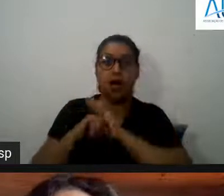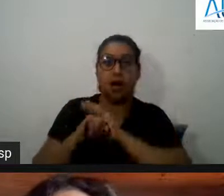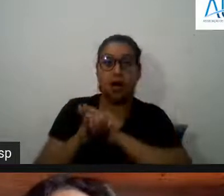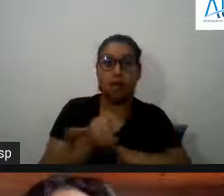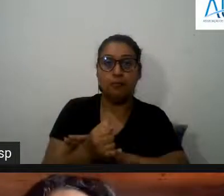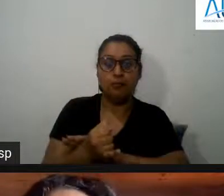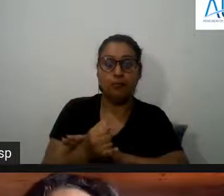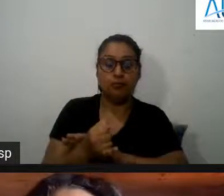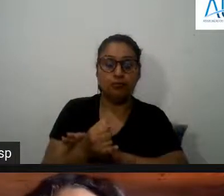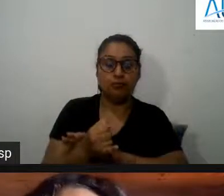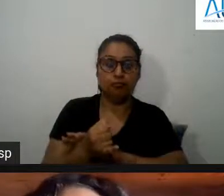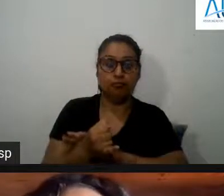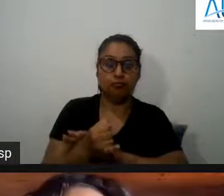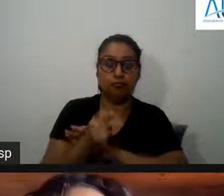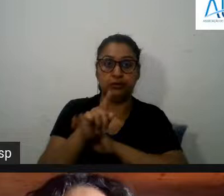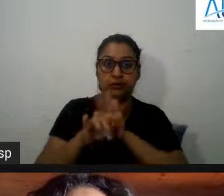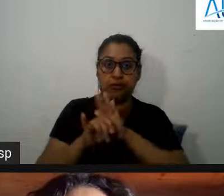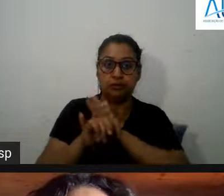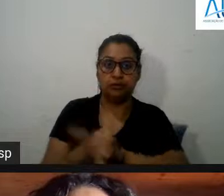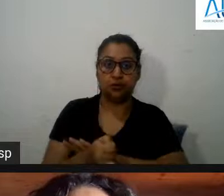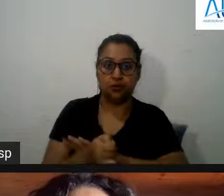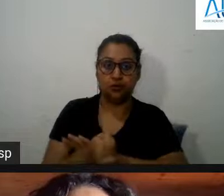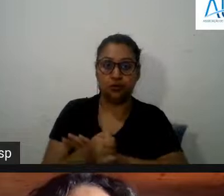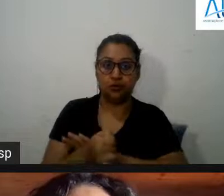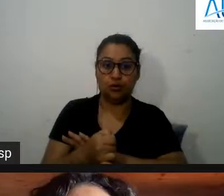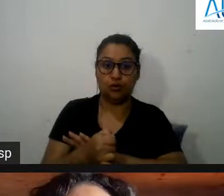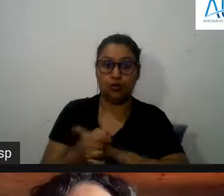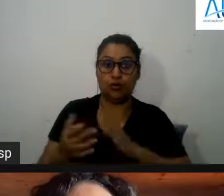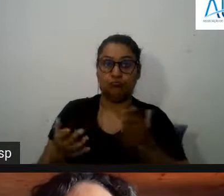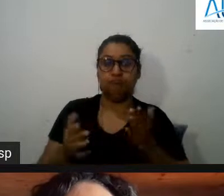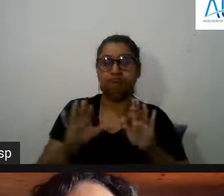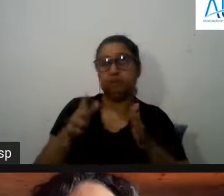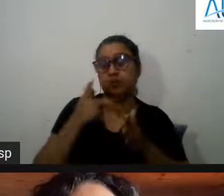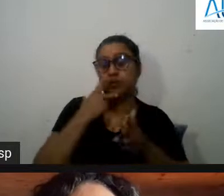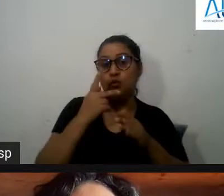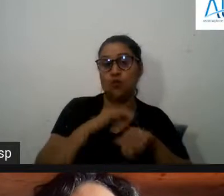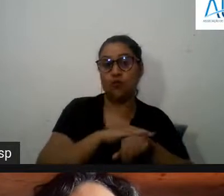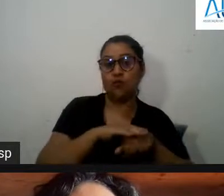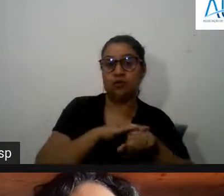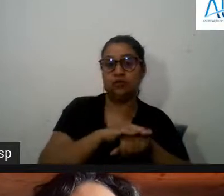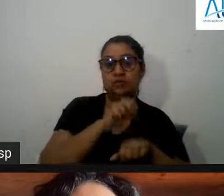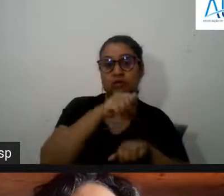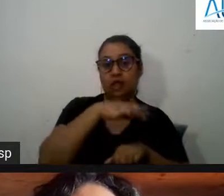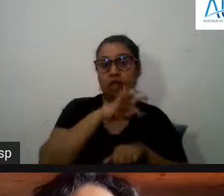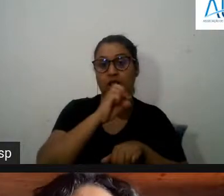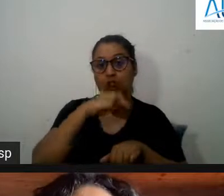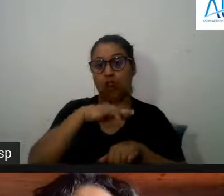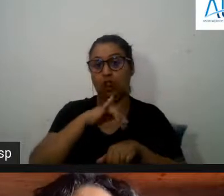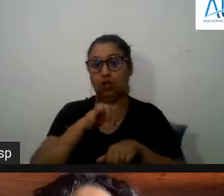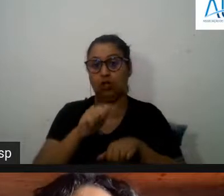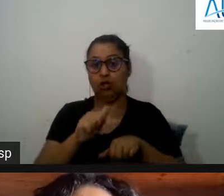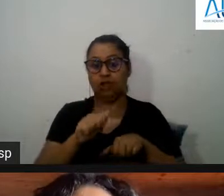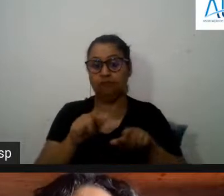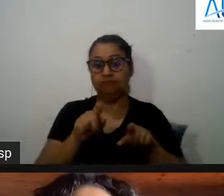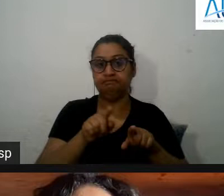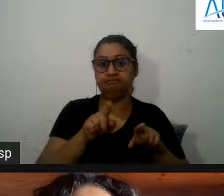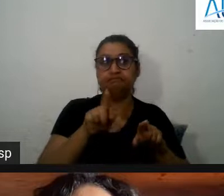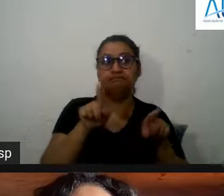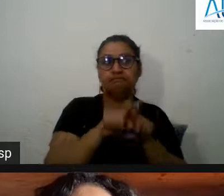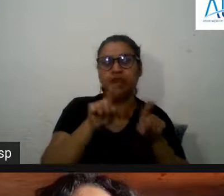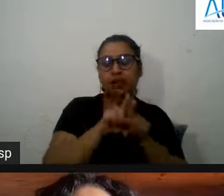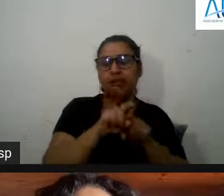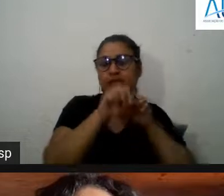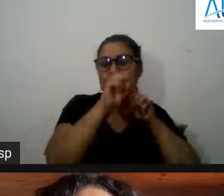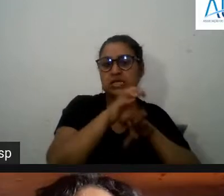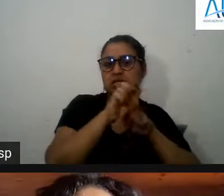para levantar uma questão que muitas vezes nós falamos com a Antónia agora estamos muito nesta questão de ensinar géneros de